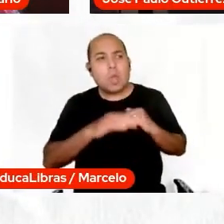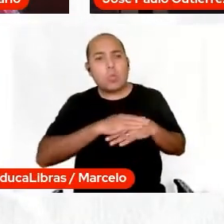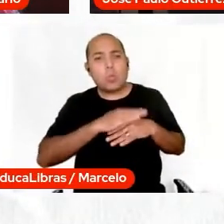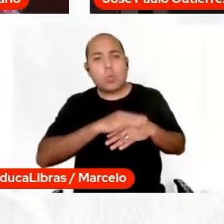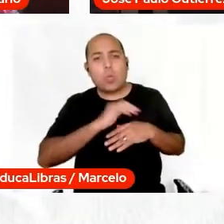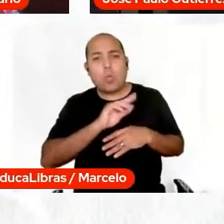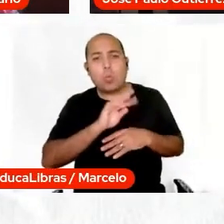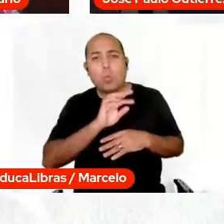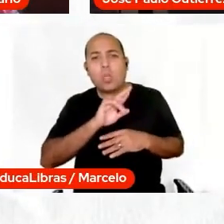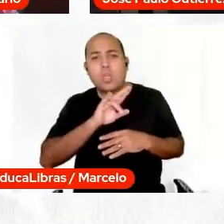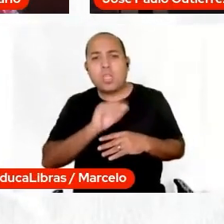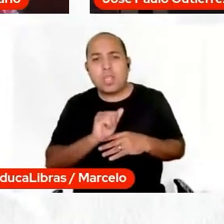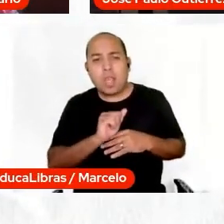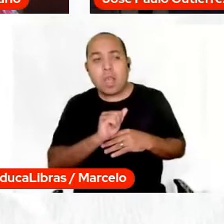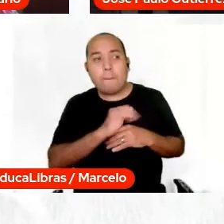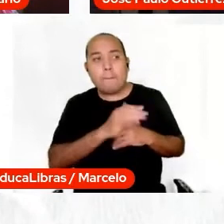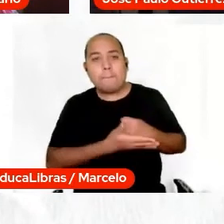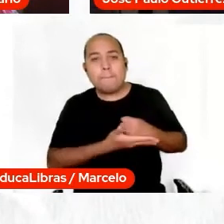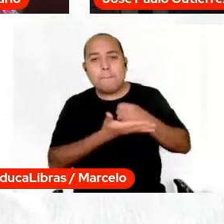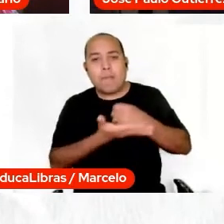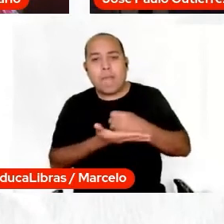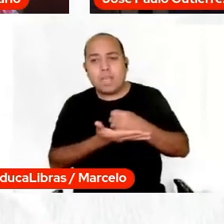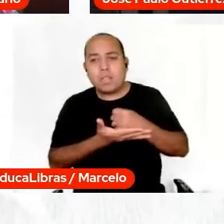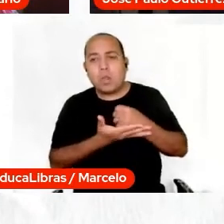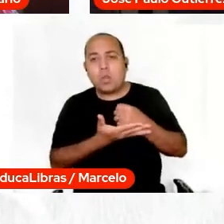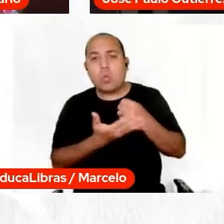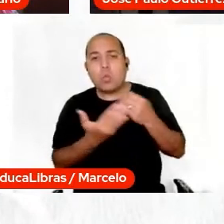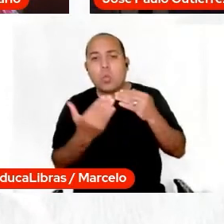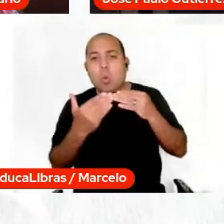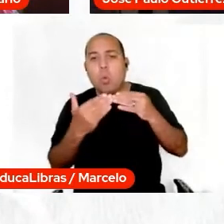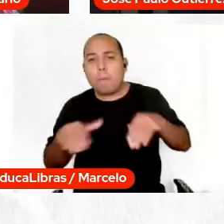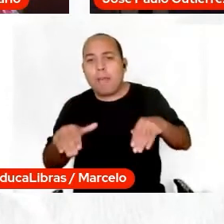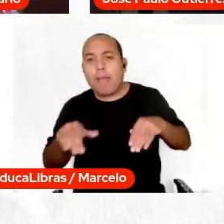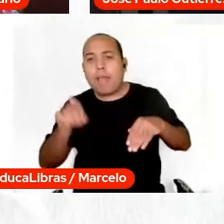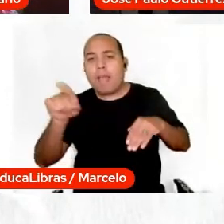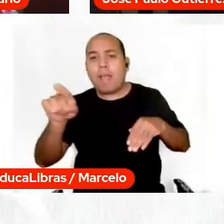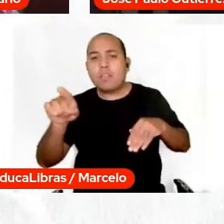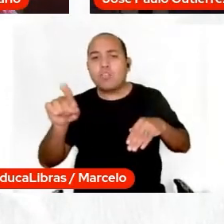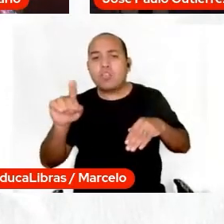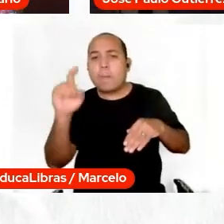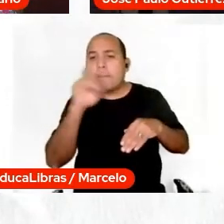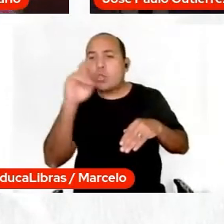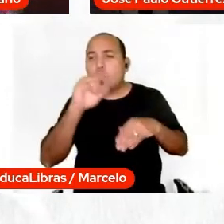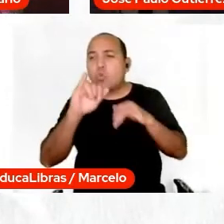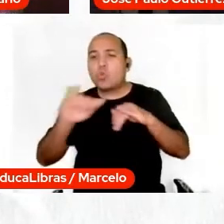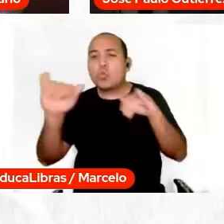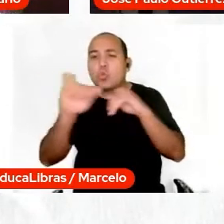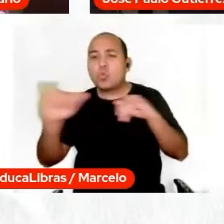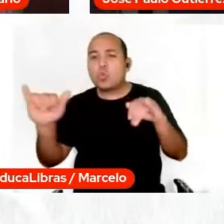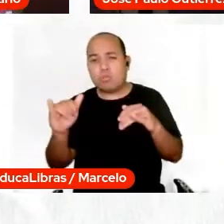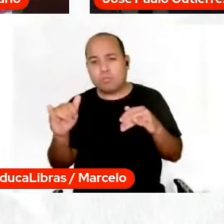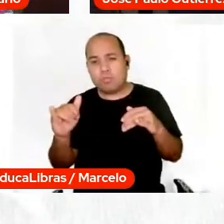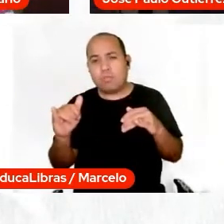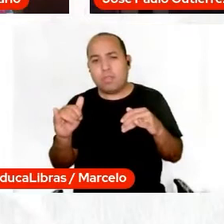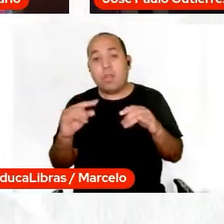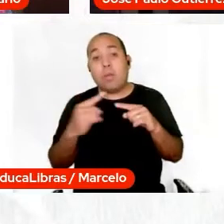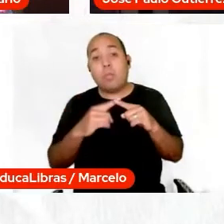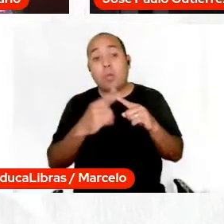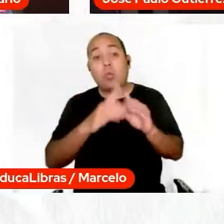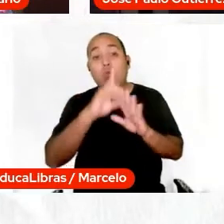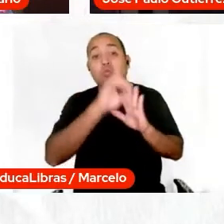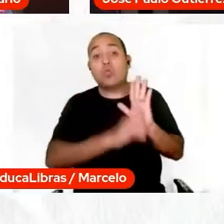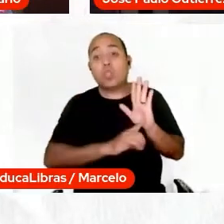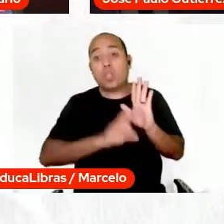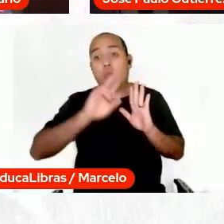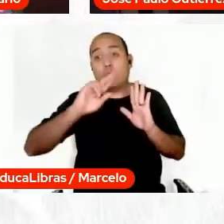Sempre embasando o quê? No combate a fake news, no combate a todo tipo de desinformação, porque os direitos humanos são